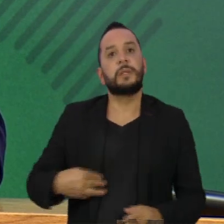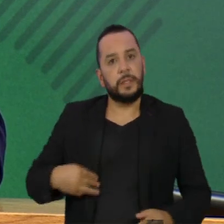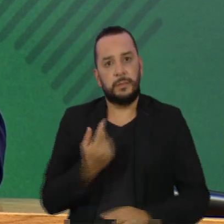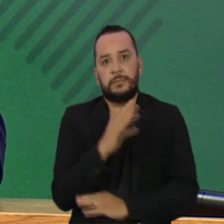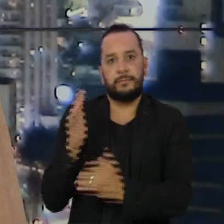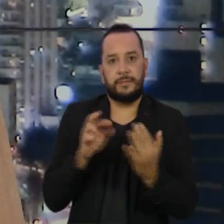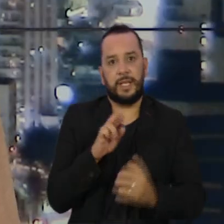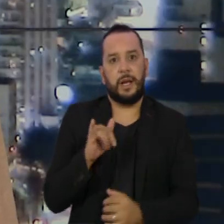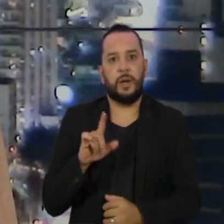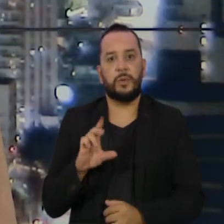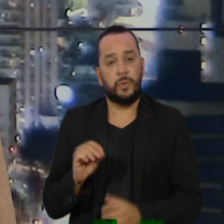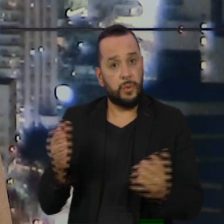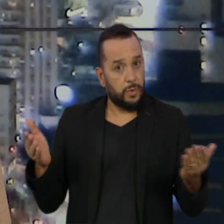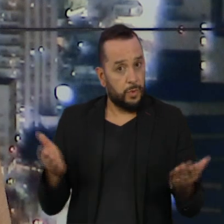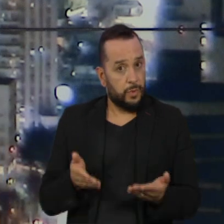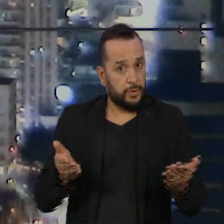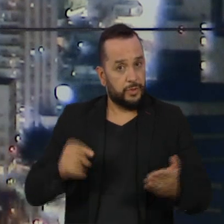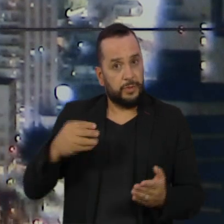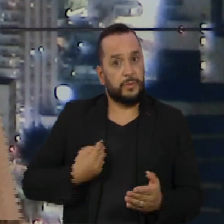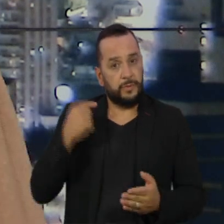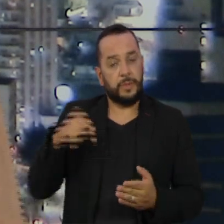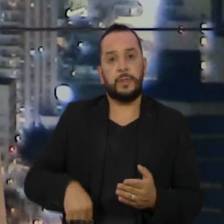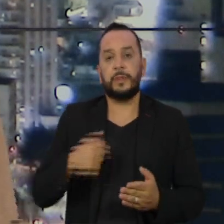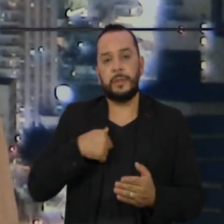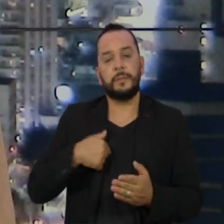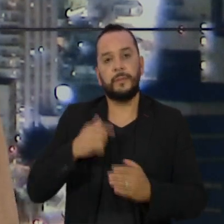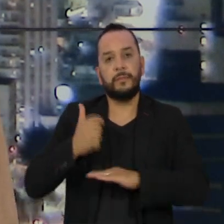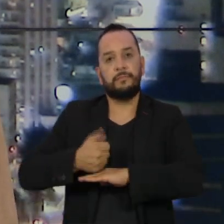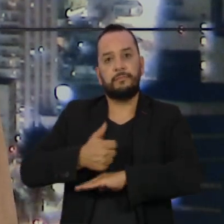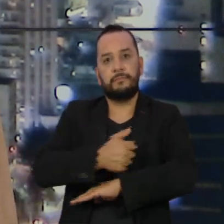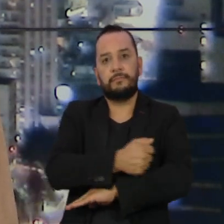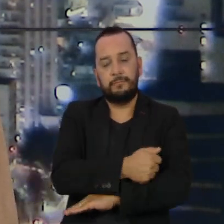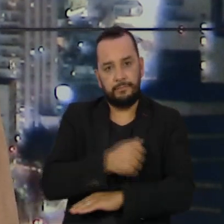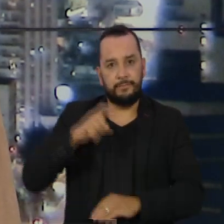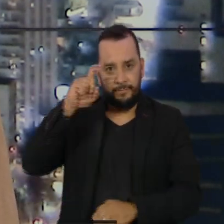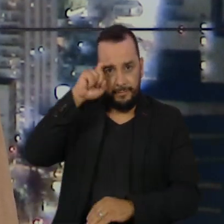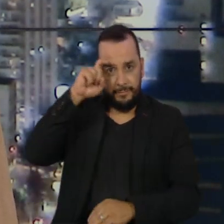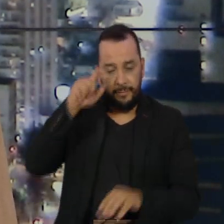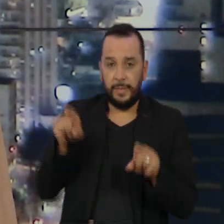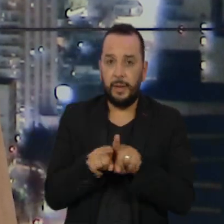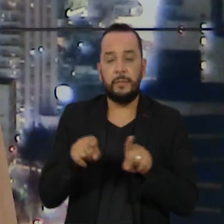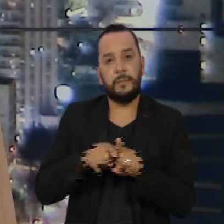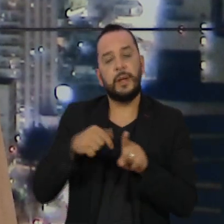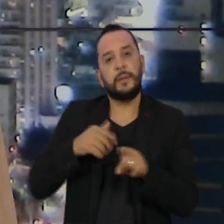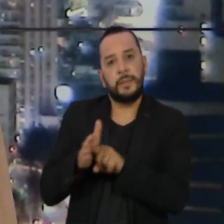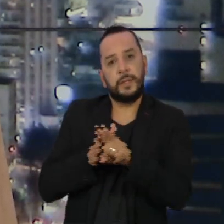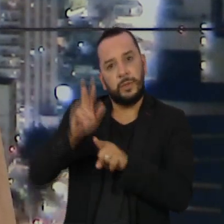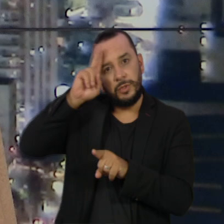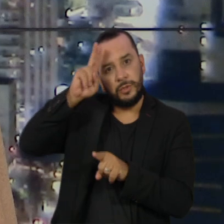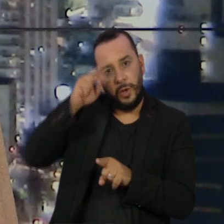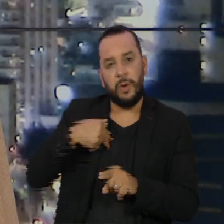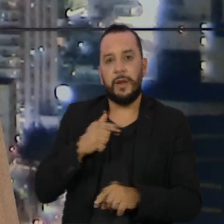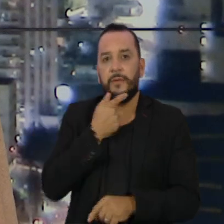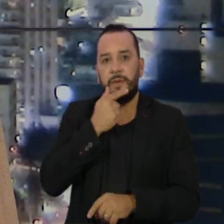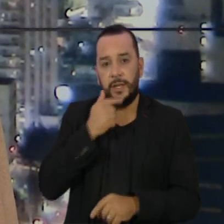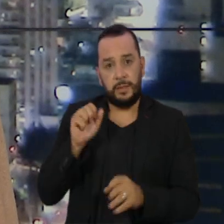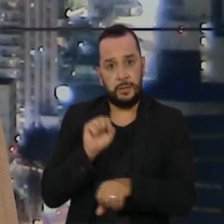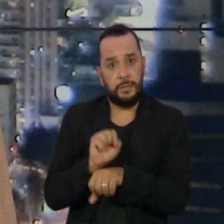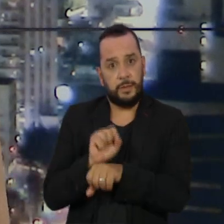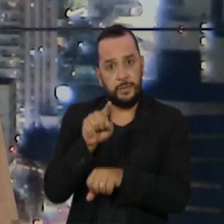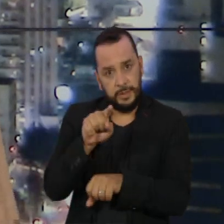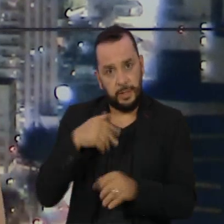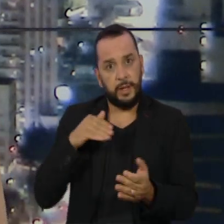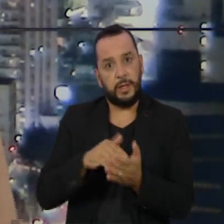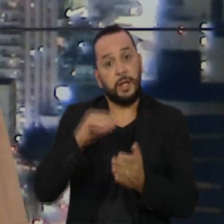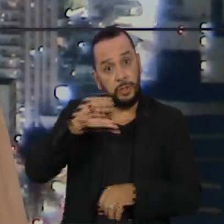Ricardo Salles. Hoje eu recebo na bancada a microbiologista Natália Pasternak e o historiador Marco Antônio Villa. Esperamos por